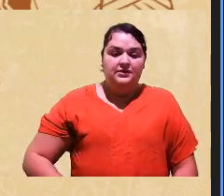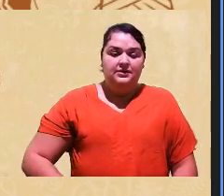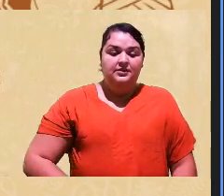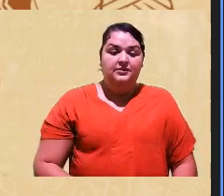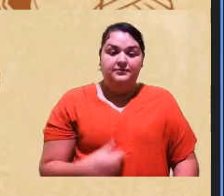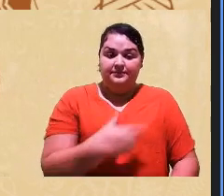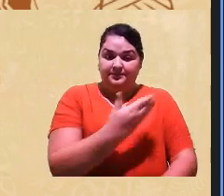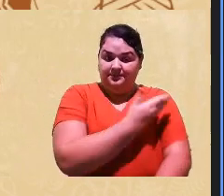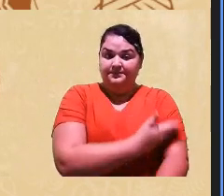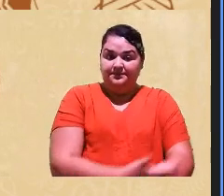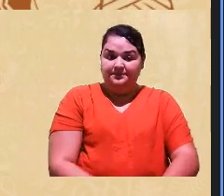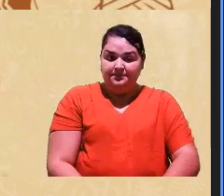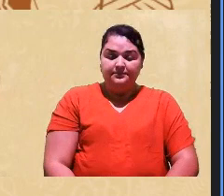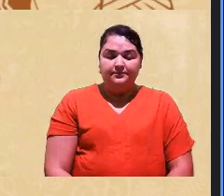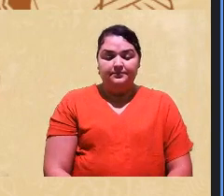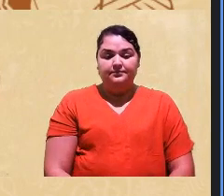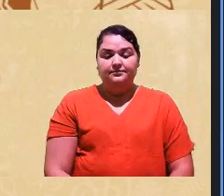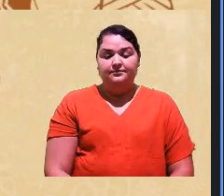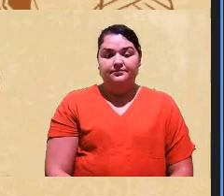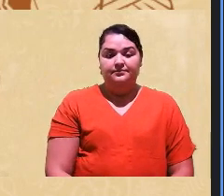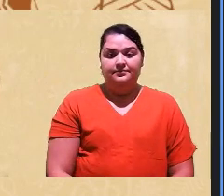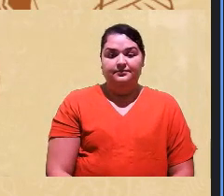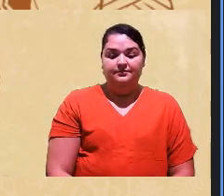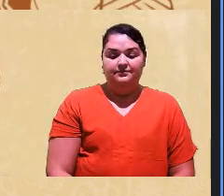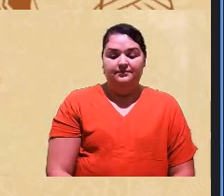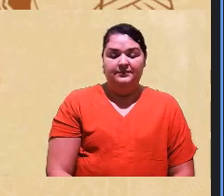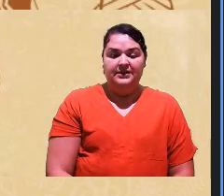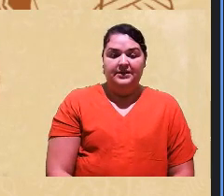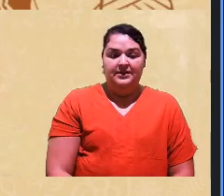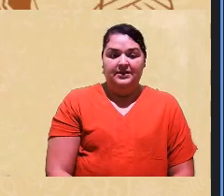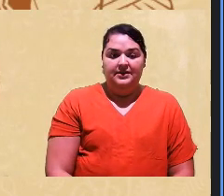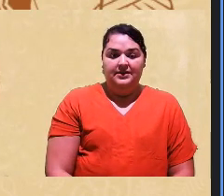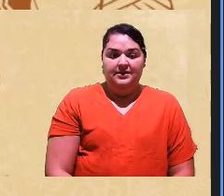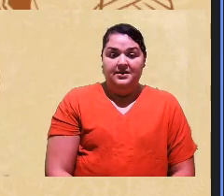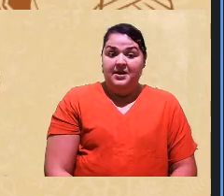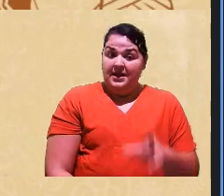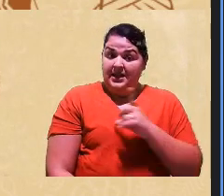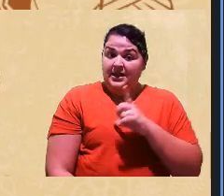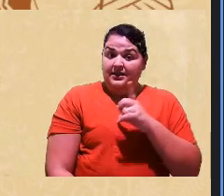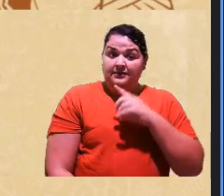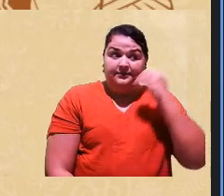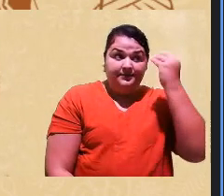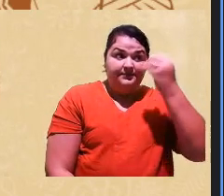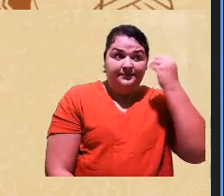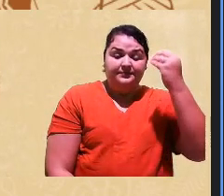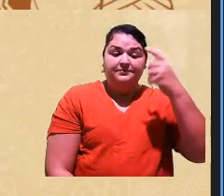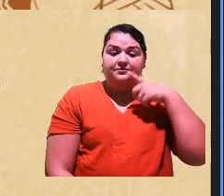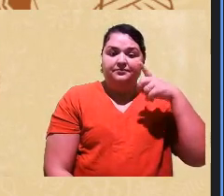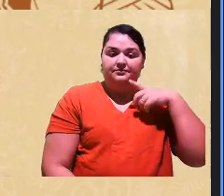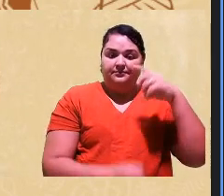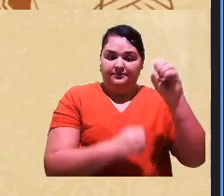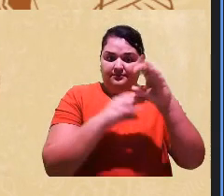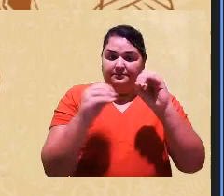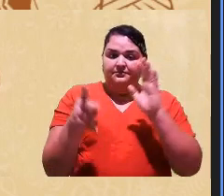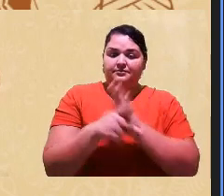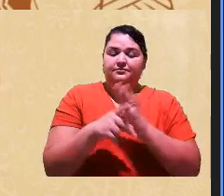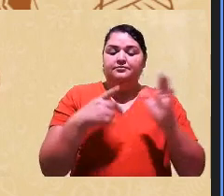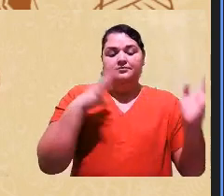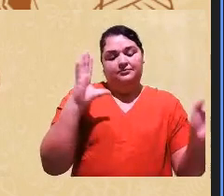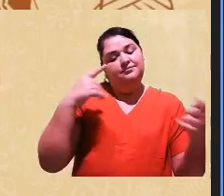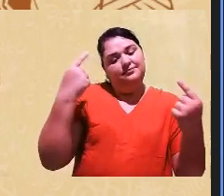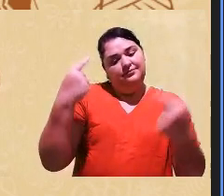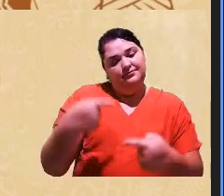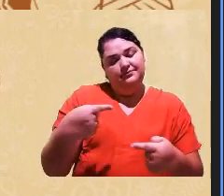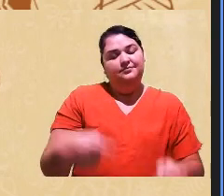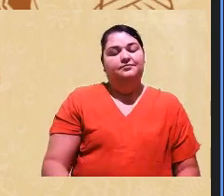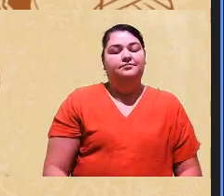e eu tenho eu tenho tive experiência com o banco de heterodificação por isso a minha implicação e